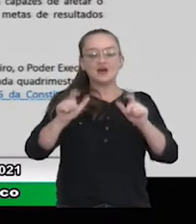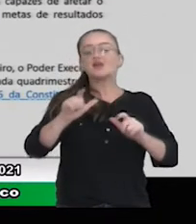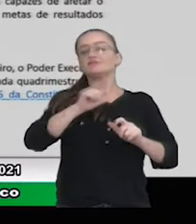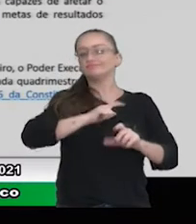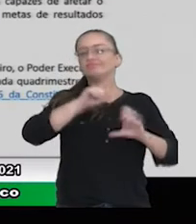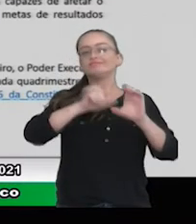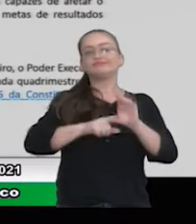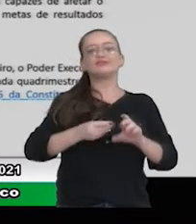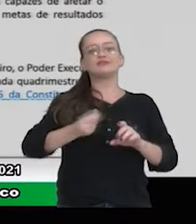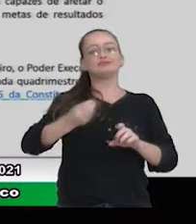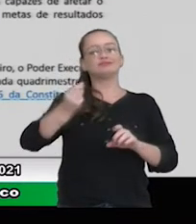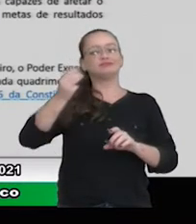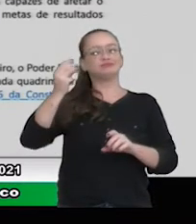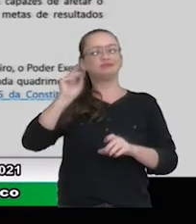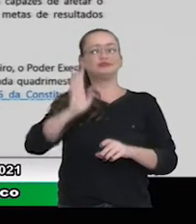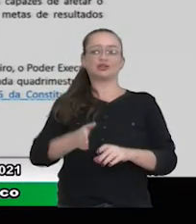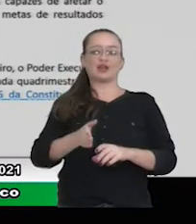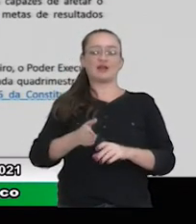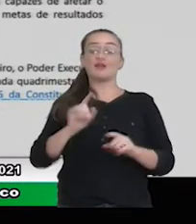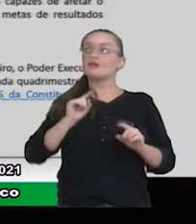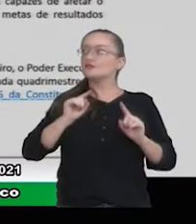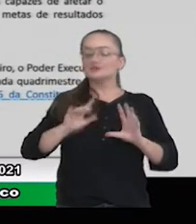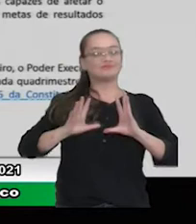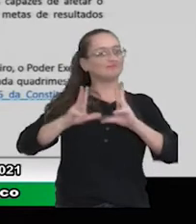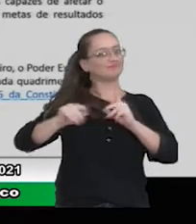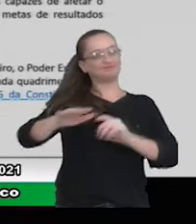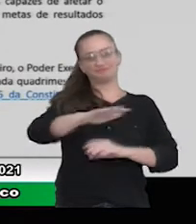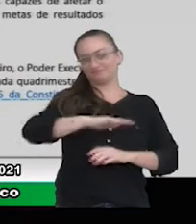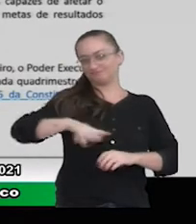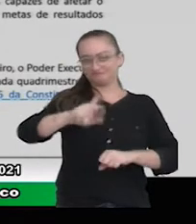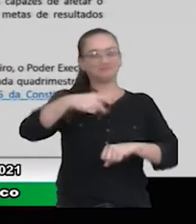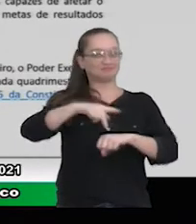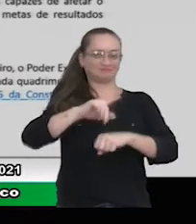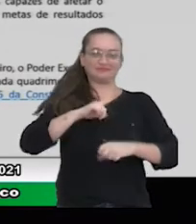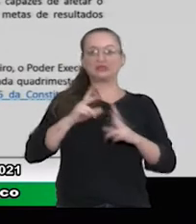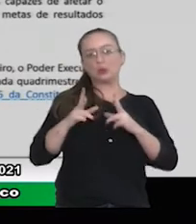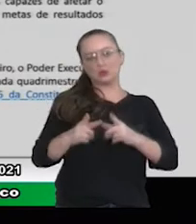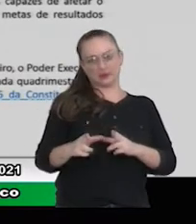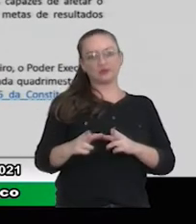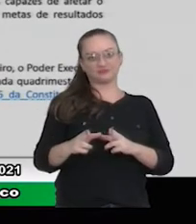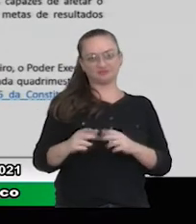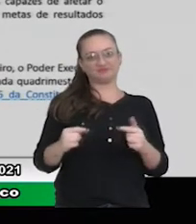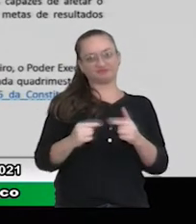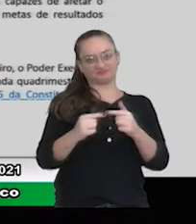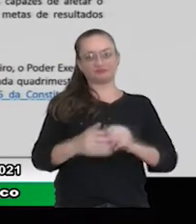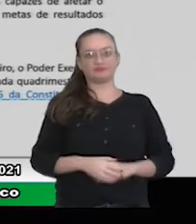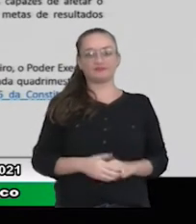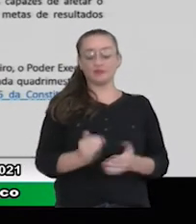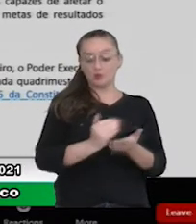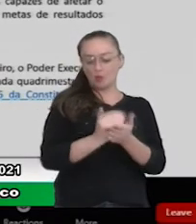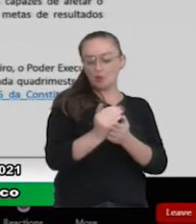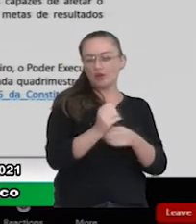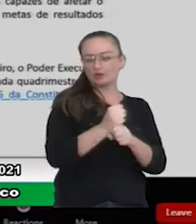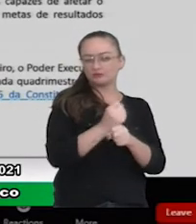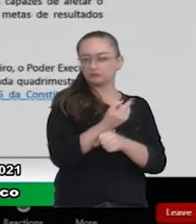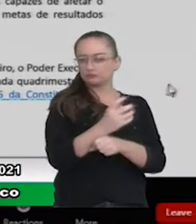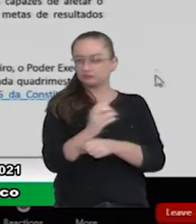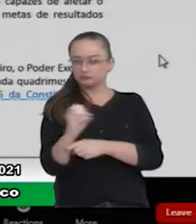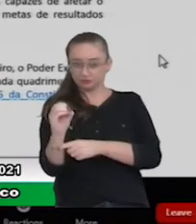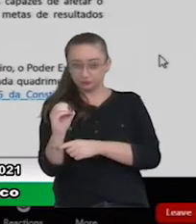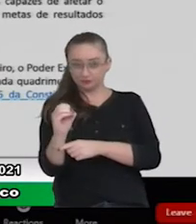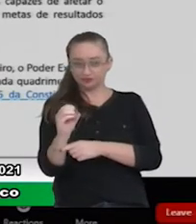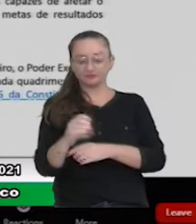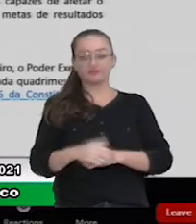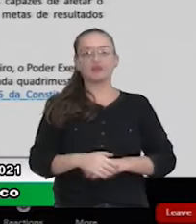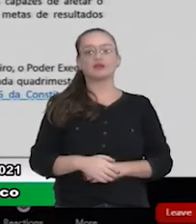antiga aqui. E esse era o reflexo do país todo, na época, no início do ano 2000. E, a